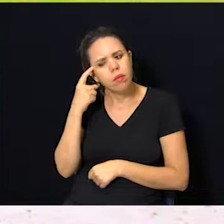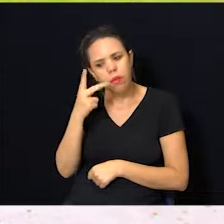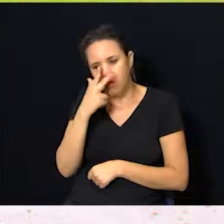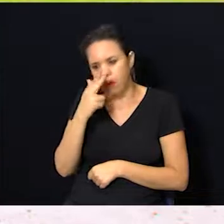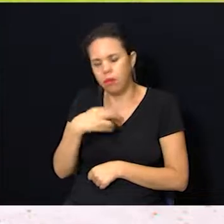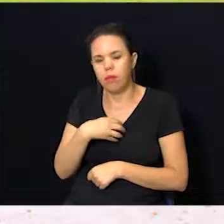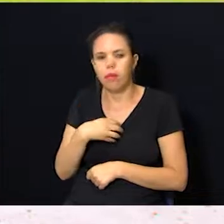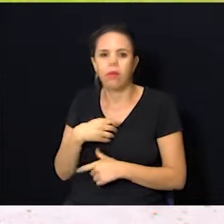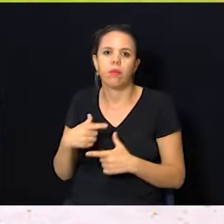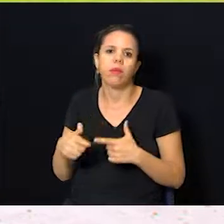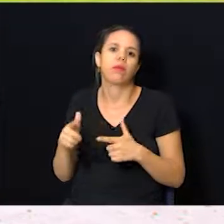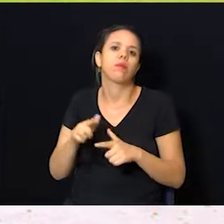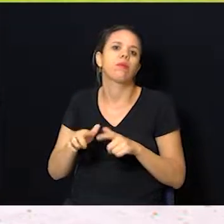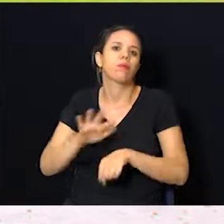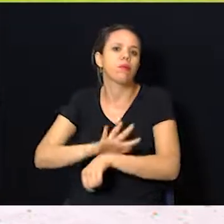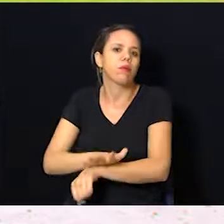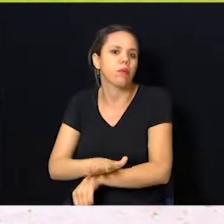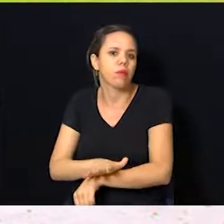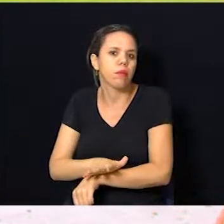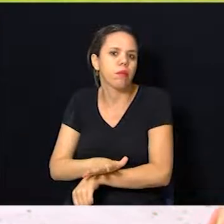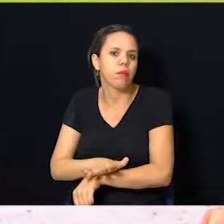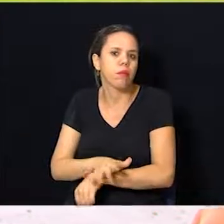esse problema de racismo no nosso coração.